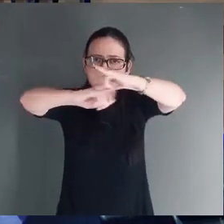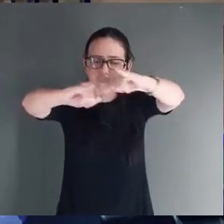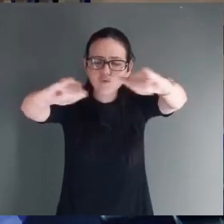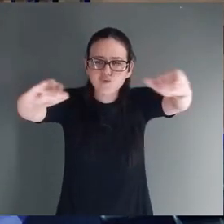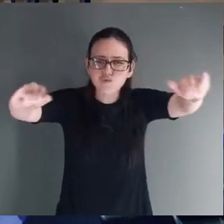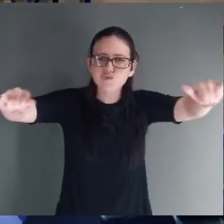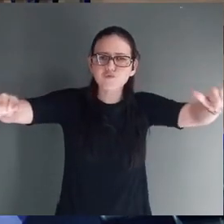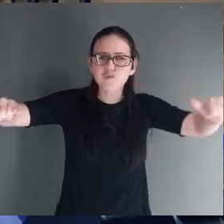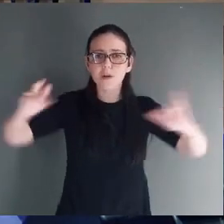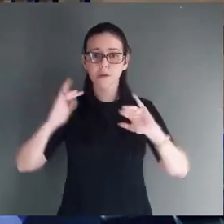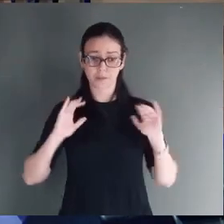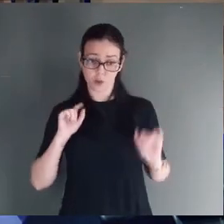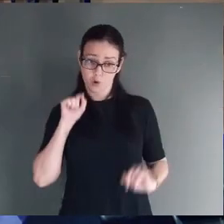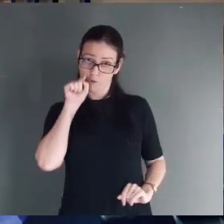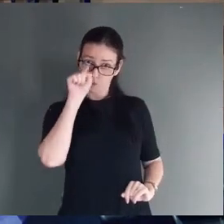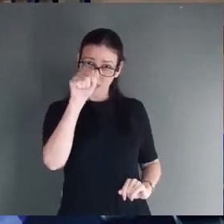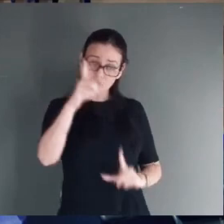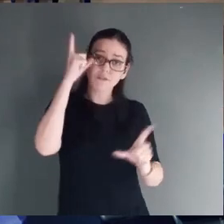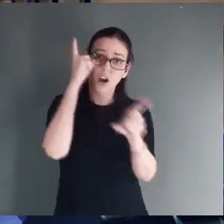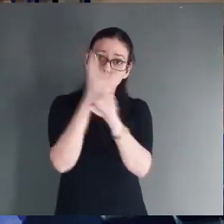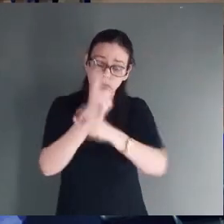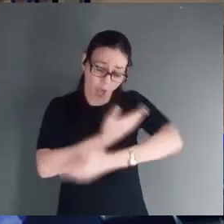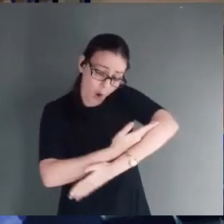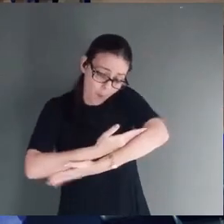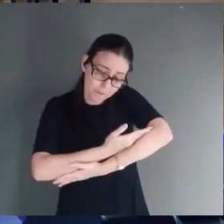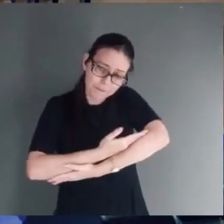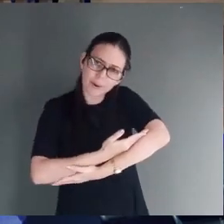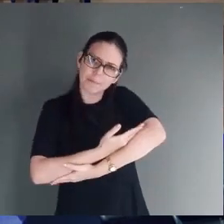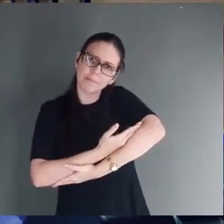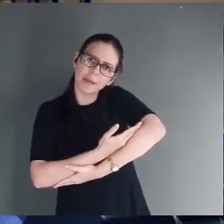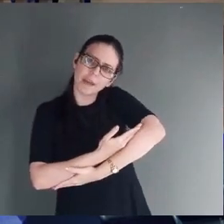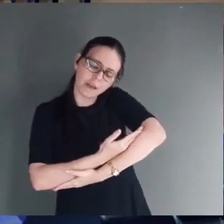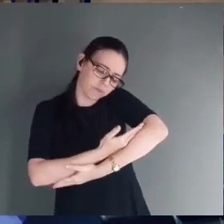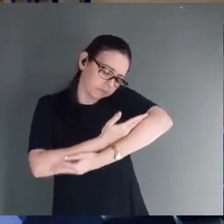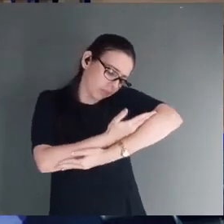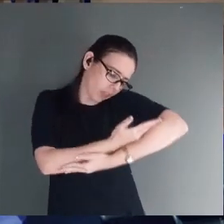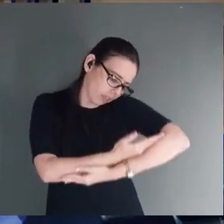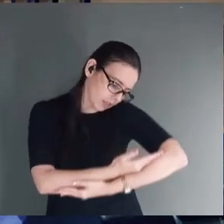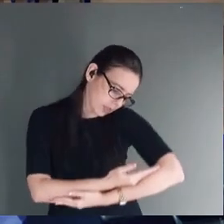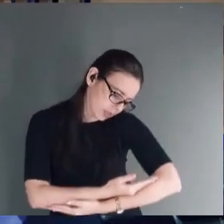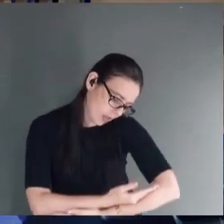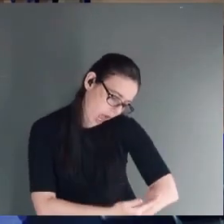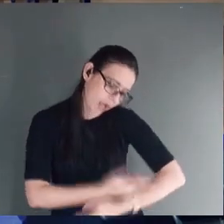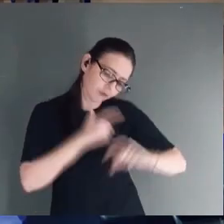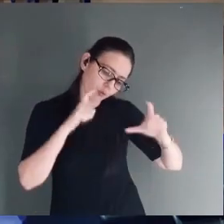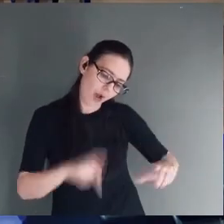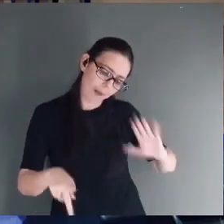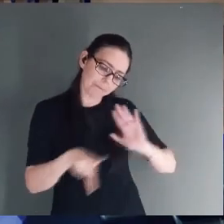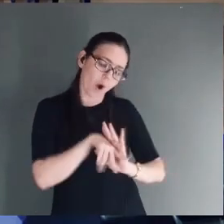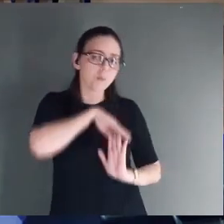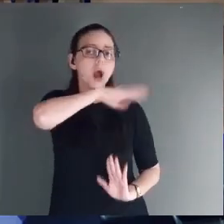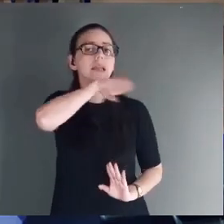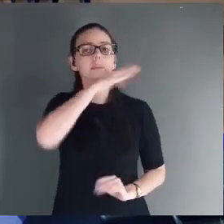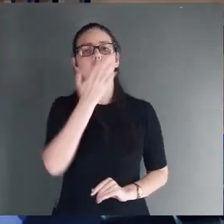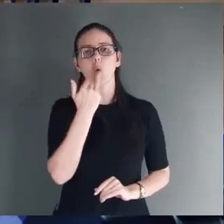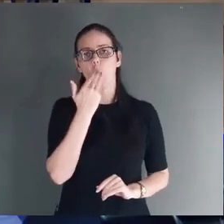pastores, vocês encontrarão esse bebê deitado numa manjedoura.